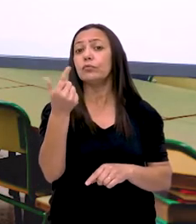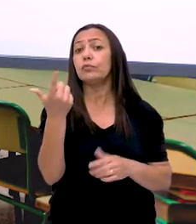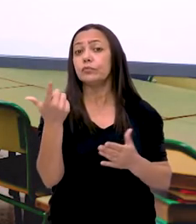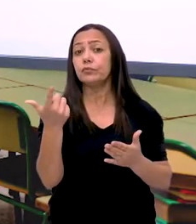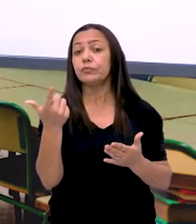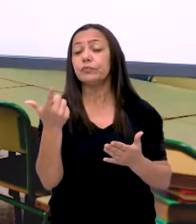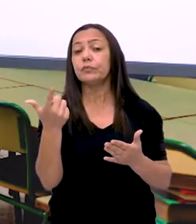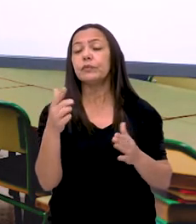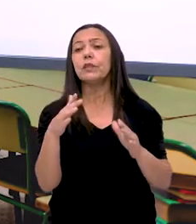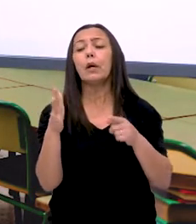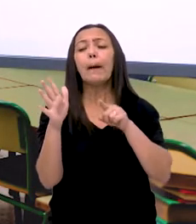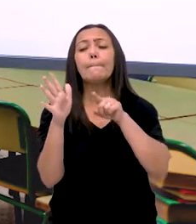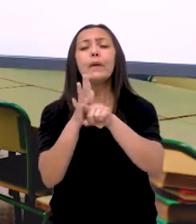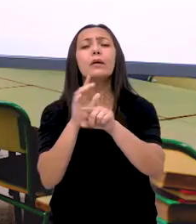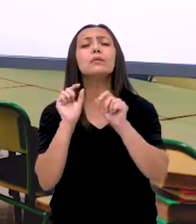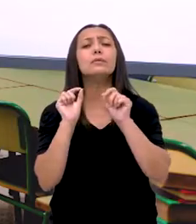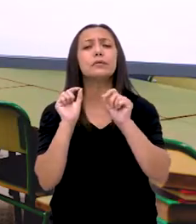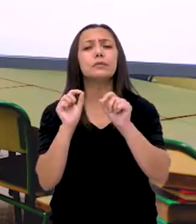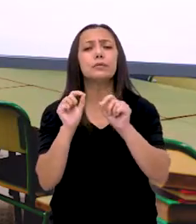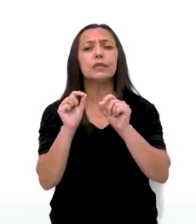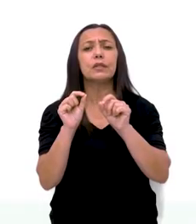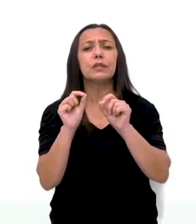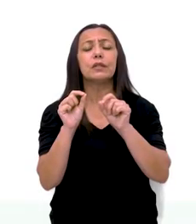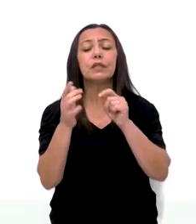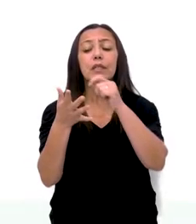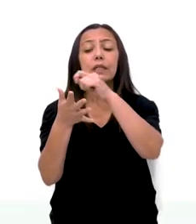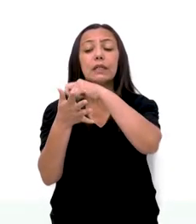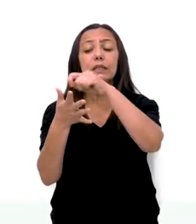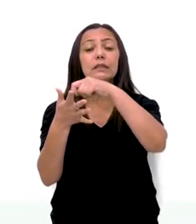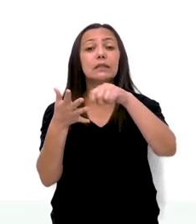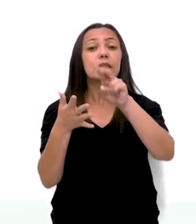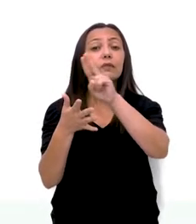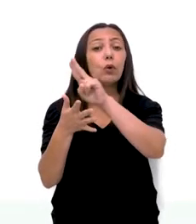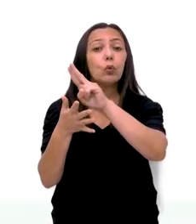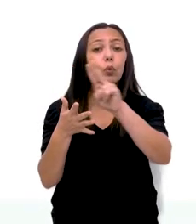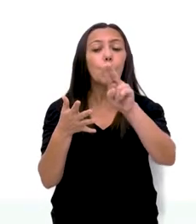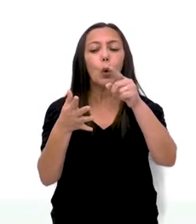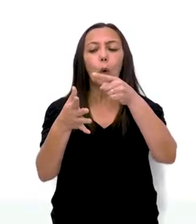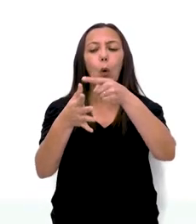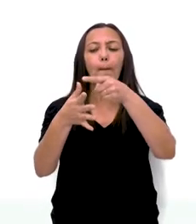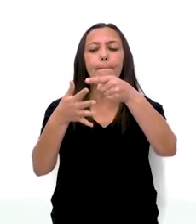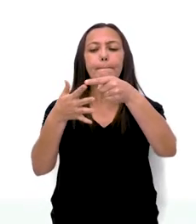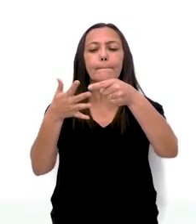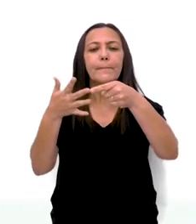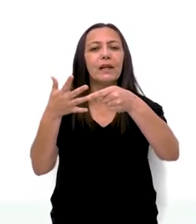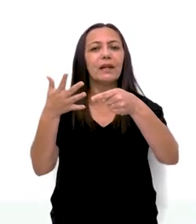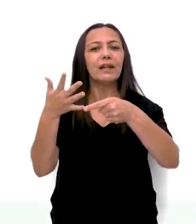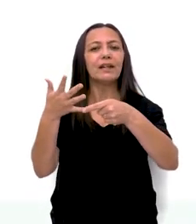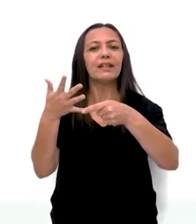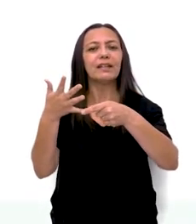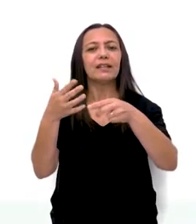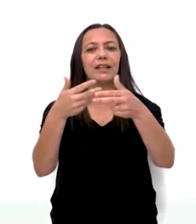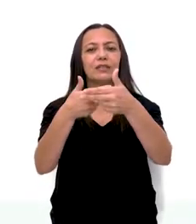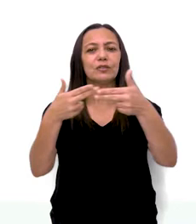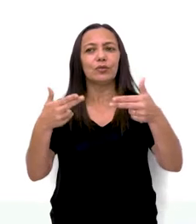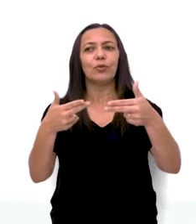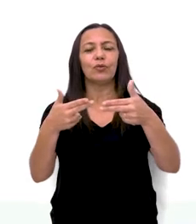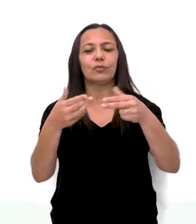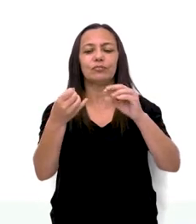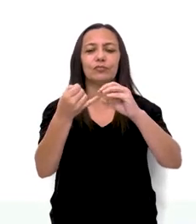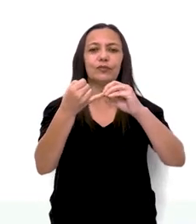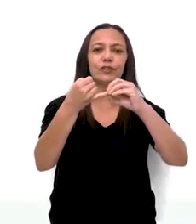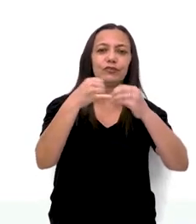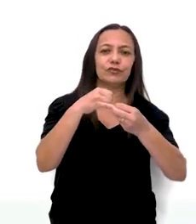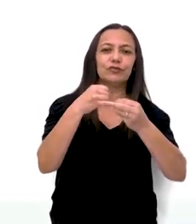O que é que a questão pede a gente? Que a gente escreva o nome desses produtos na